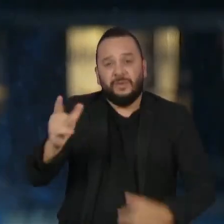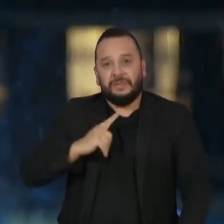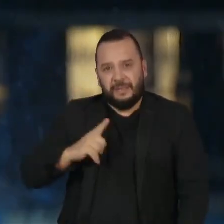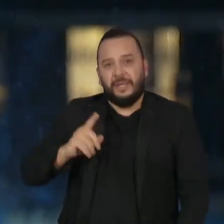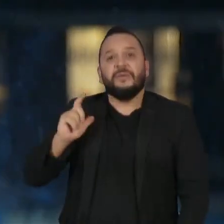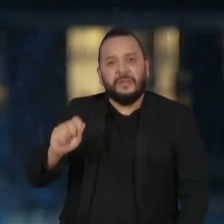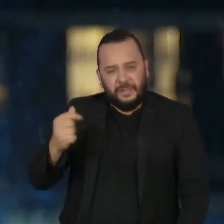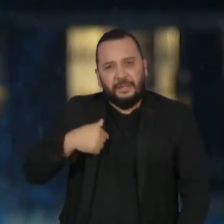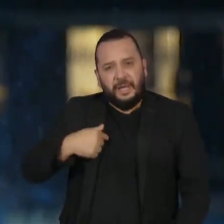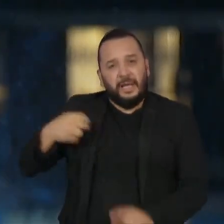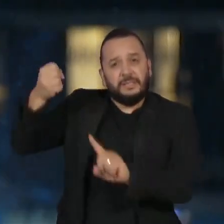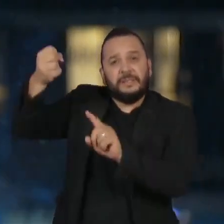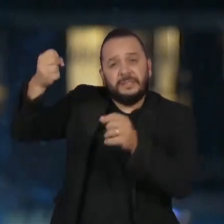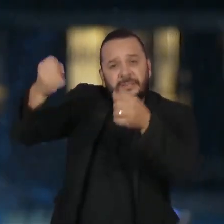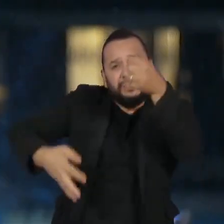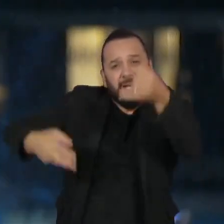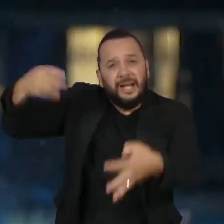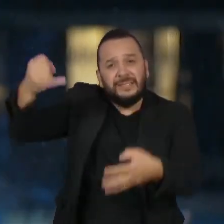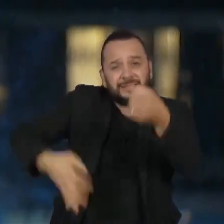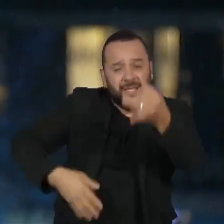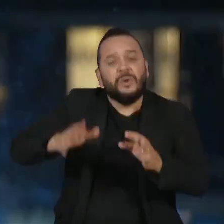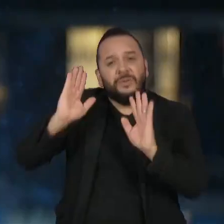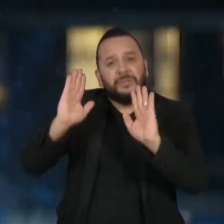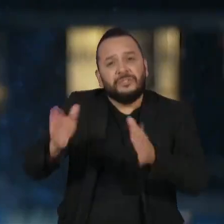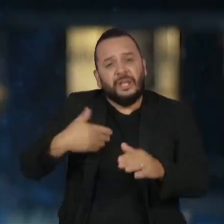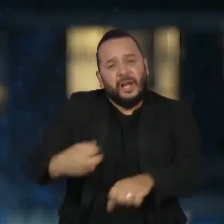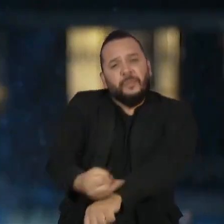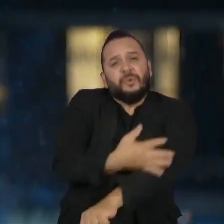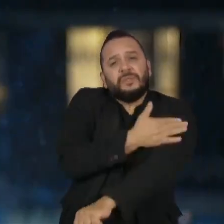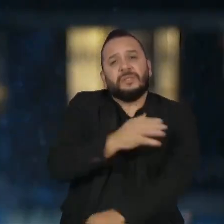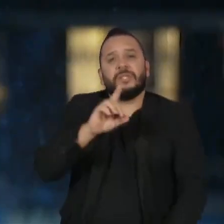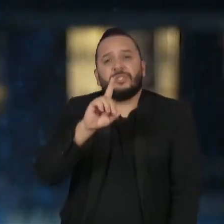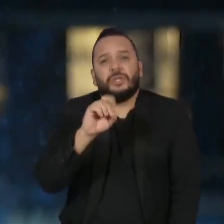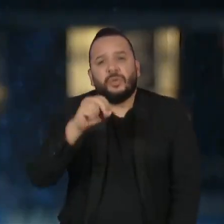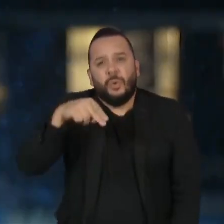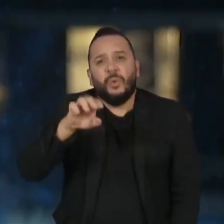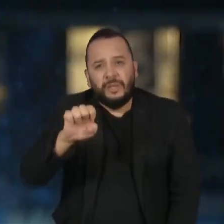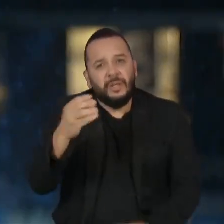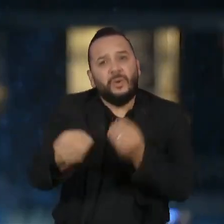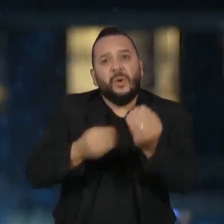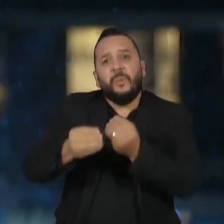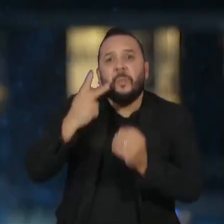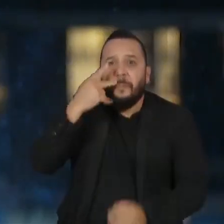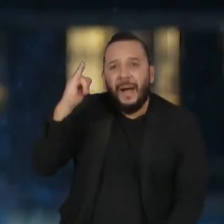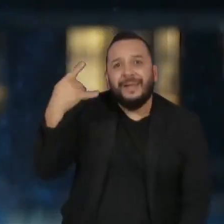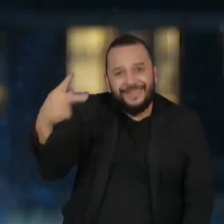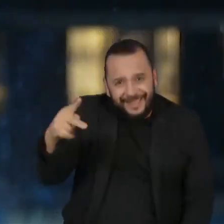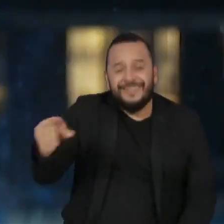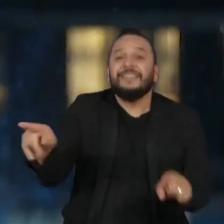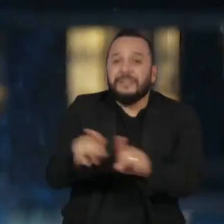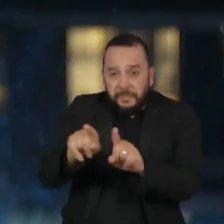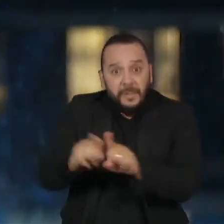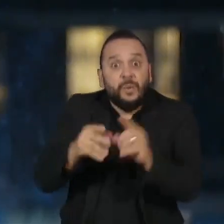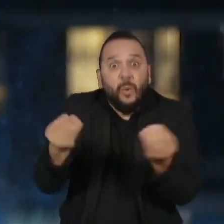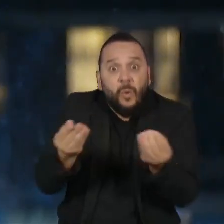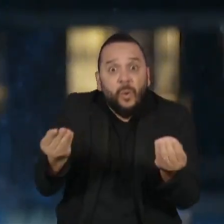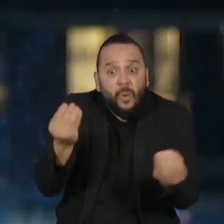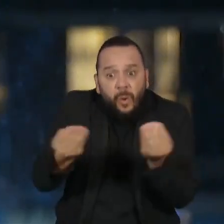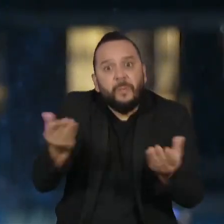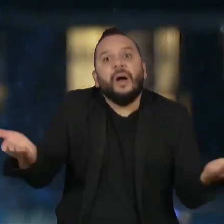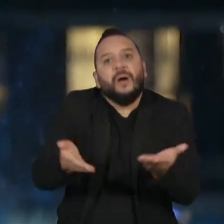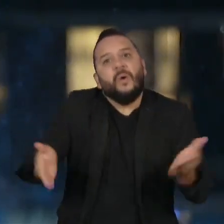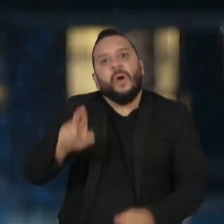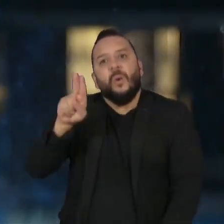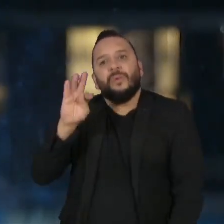emocionante, tocante, indignante, do Doni Barbosa sobre a situação do pai dele e as imagens de como está agora a